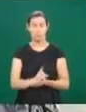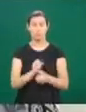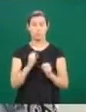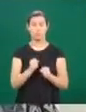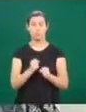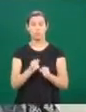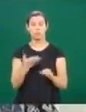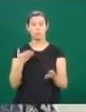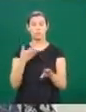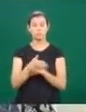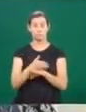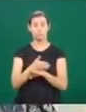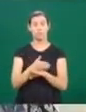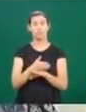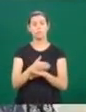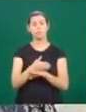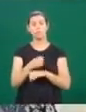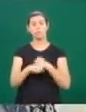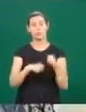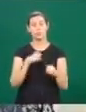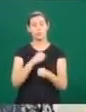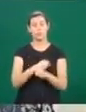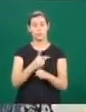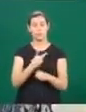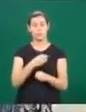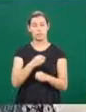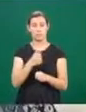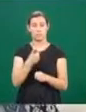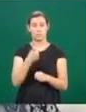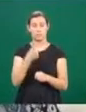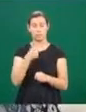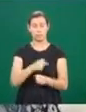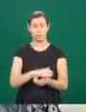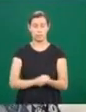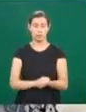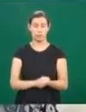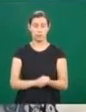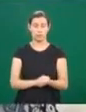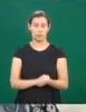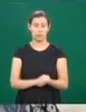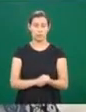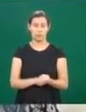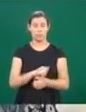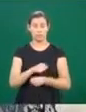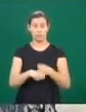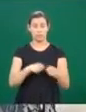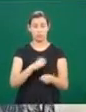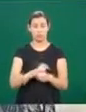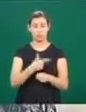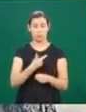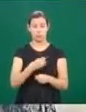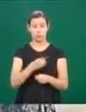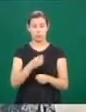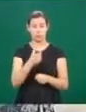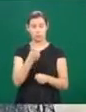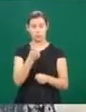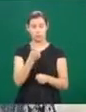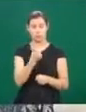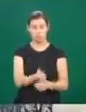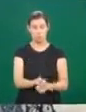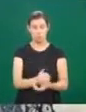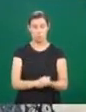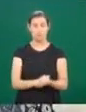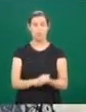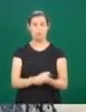Em 2016 surgiu então uma resolução que determina o ingresso de pessoas com deficiência na universidade